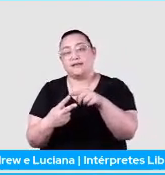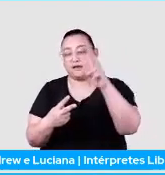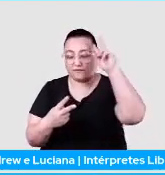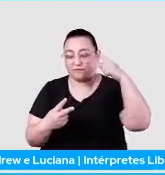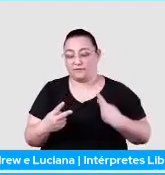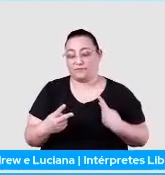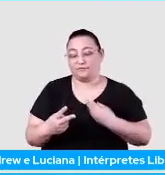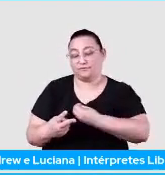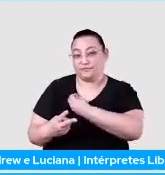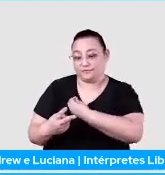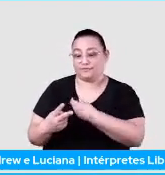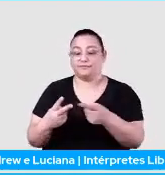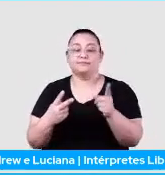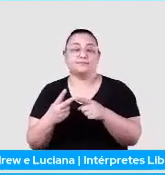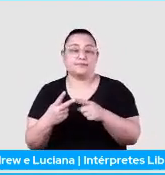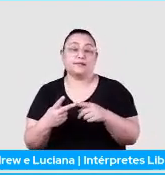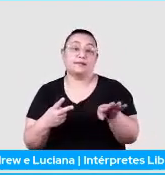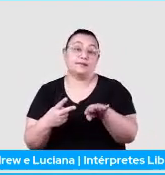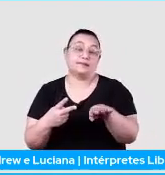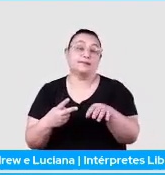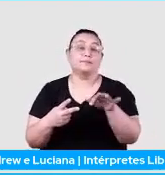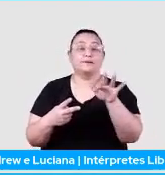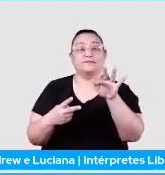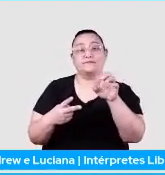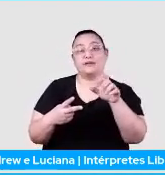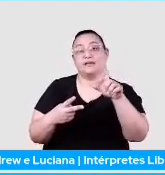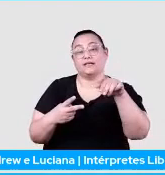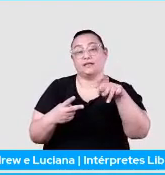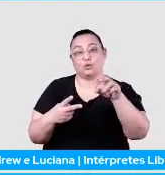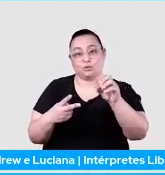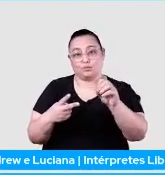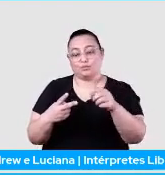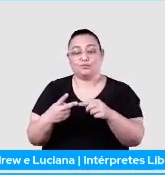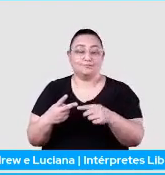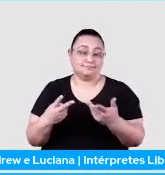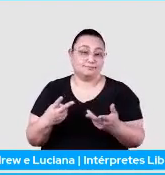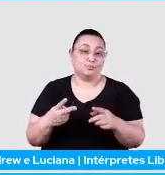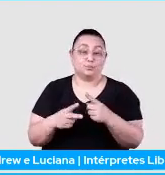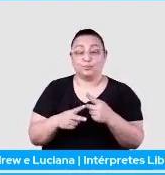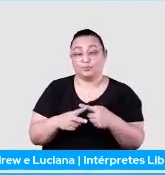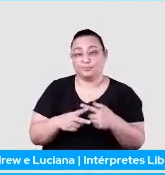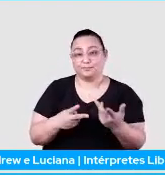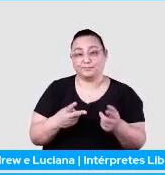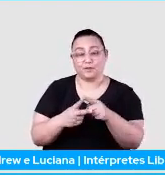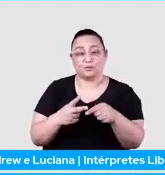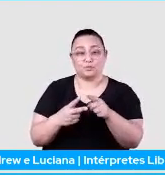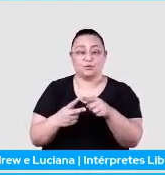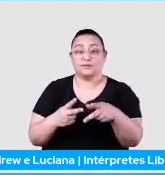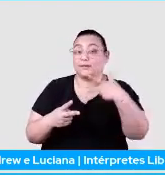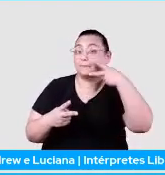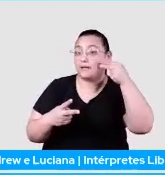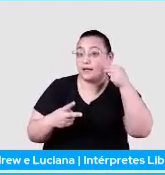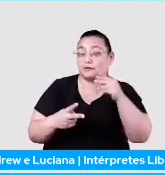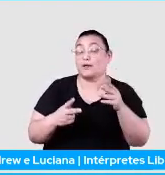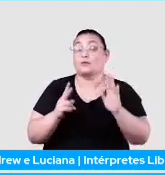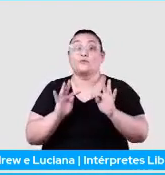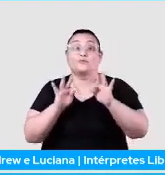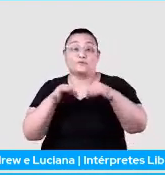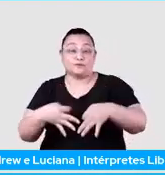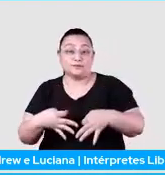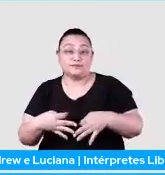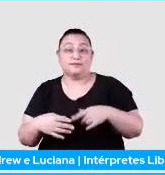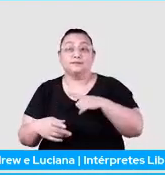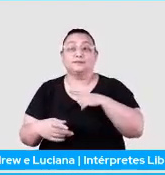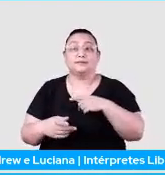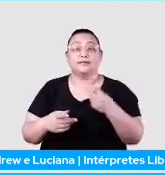ser vivo e isso é, são correlações, né? Na verdade. E o felino também. E aí, no final, a gente tem